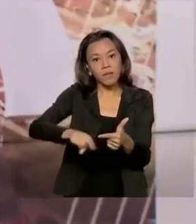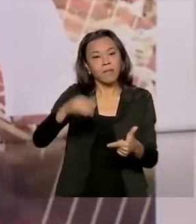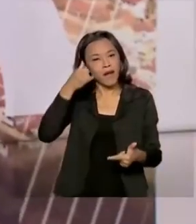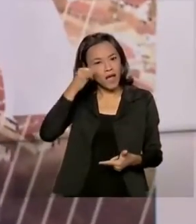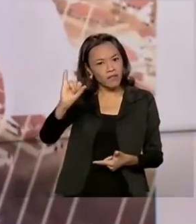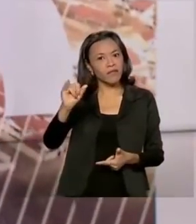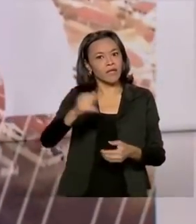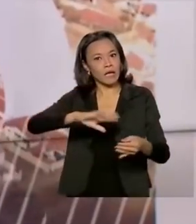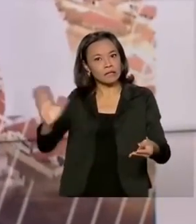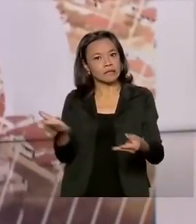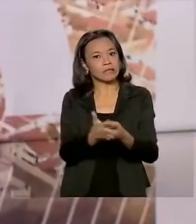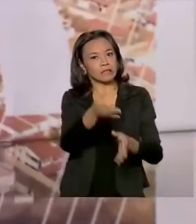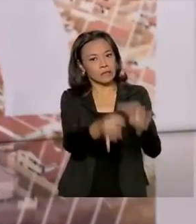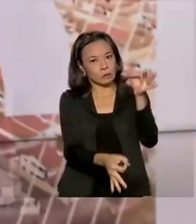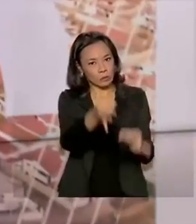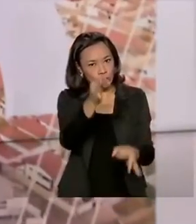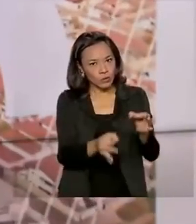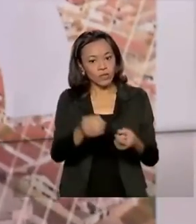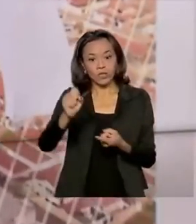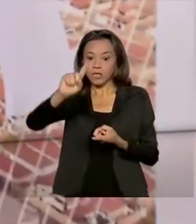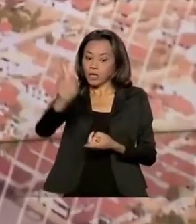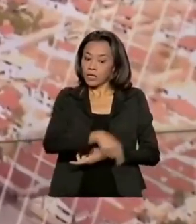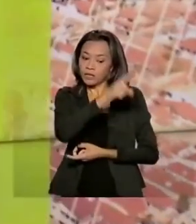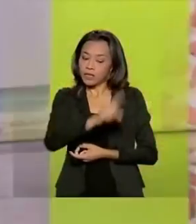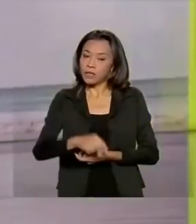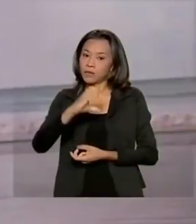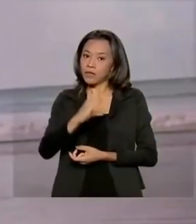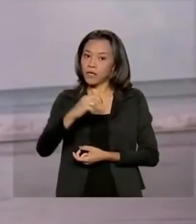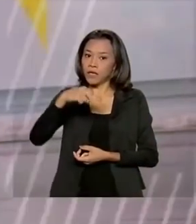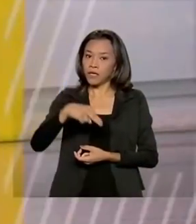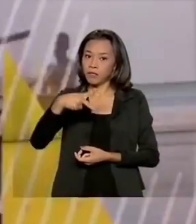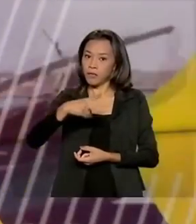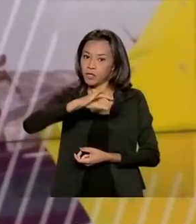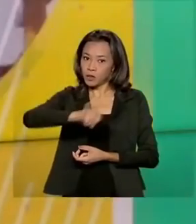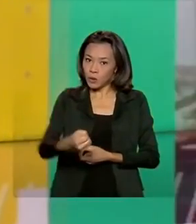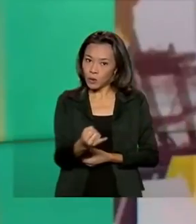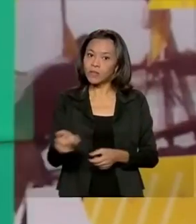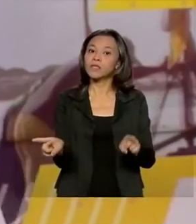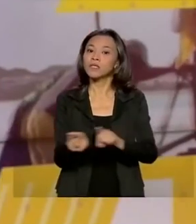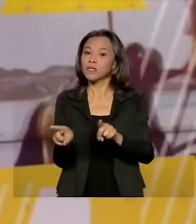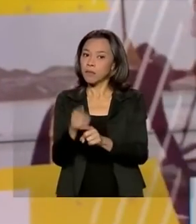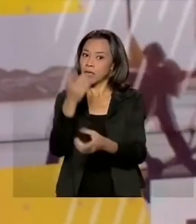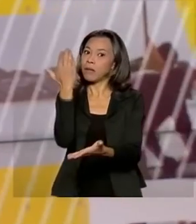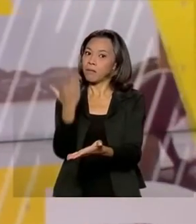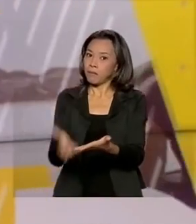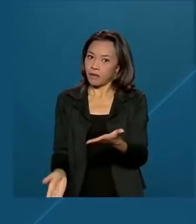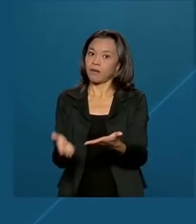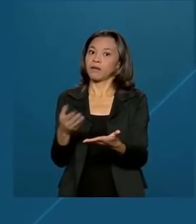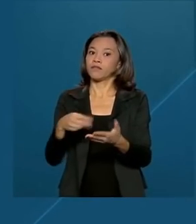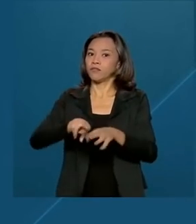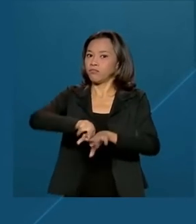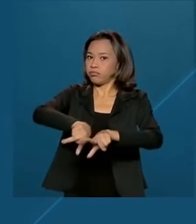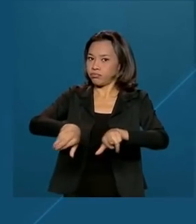a cobrança judicial da dívida, o cancelamento do CNPJ e a perda de benefícios previdenciários.